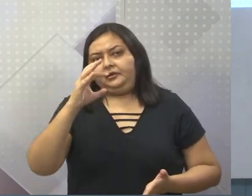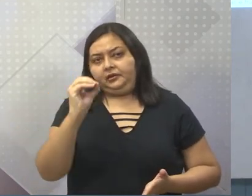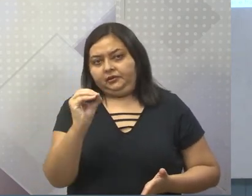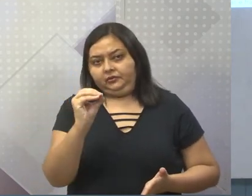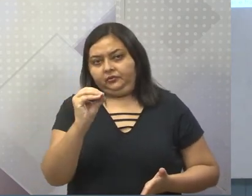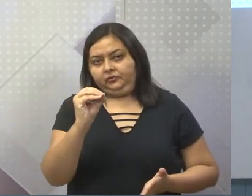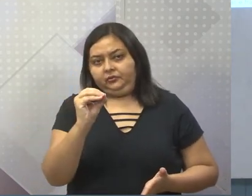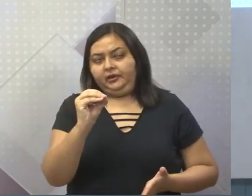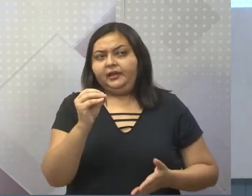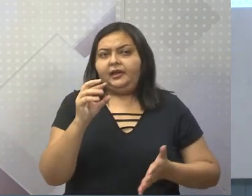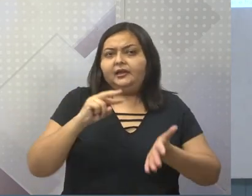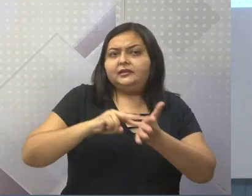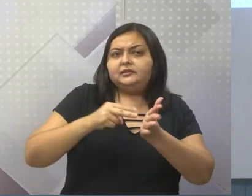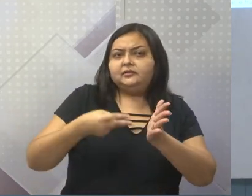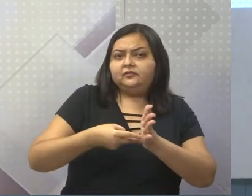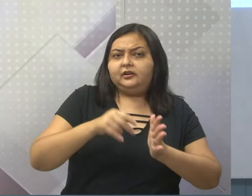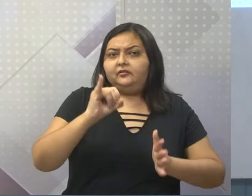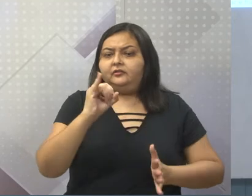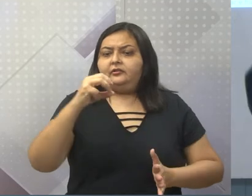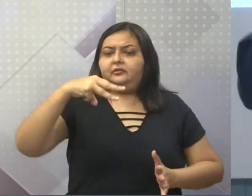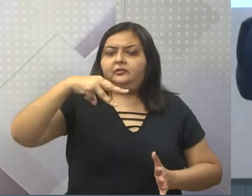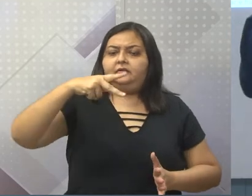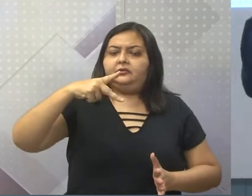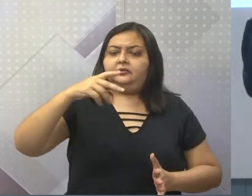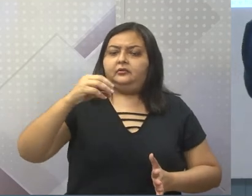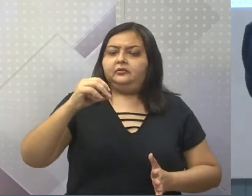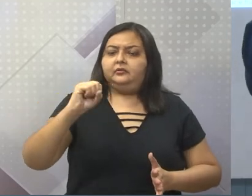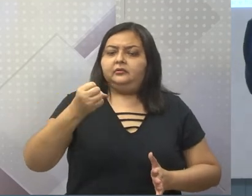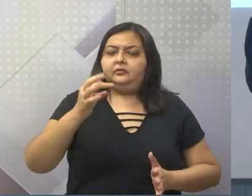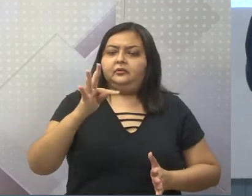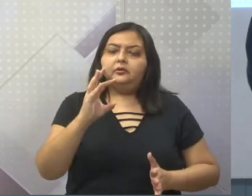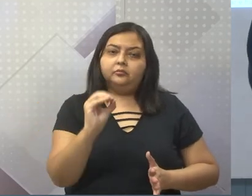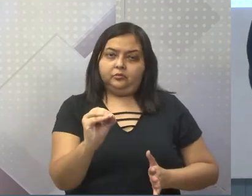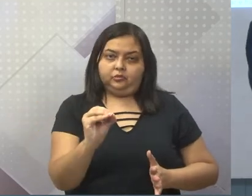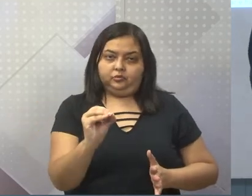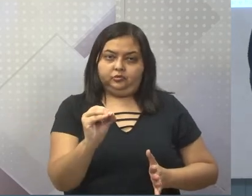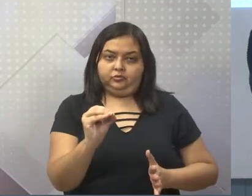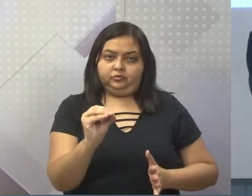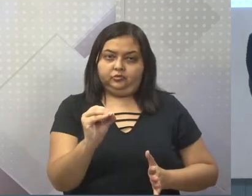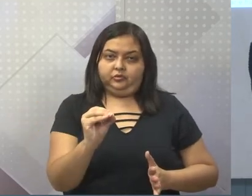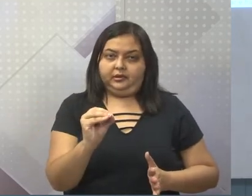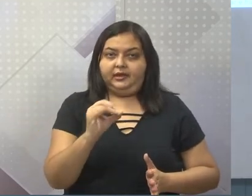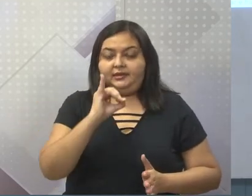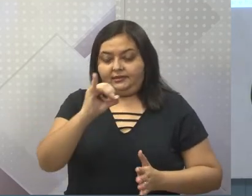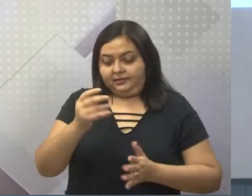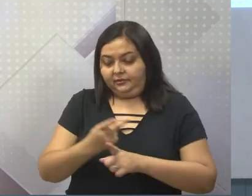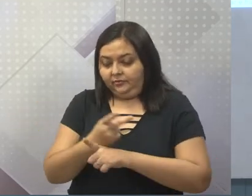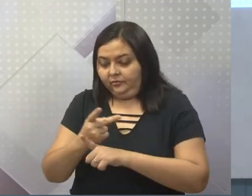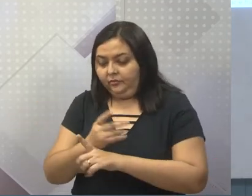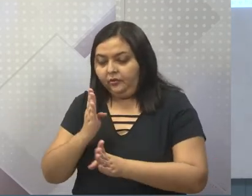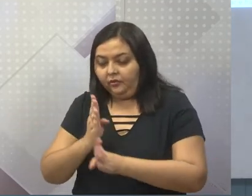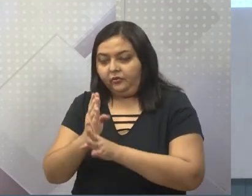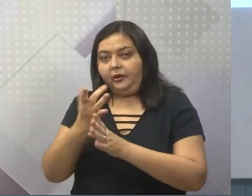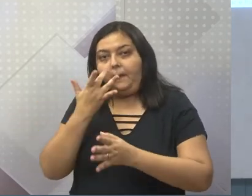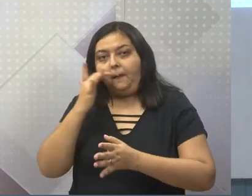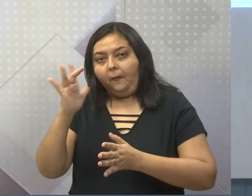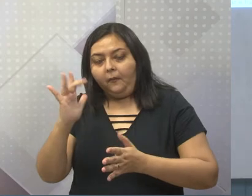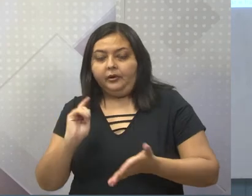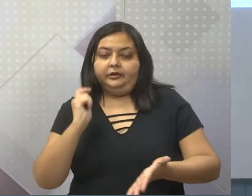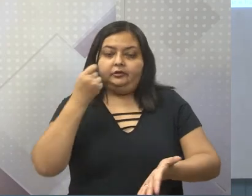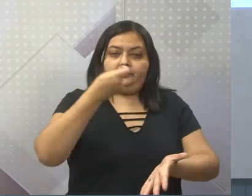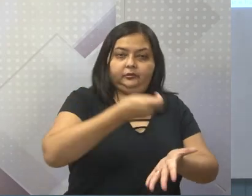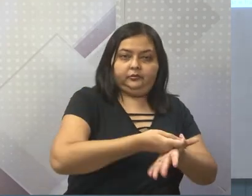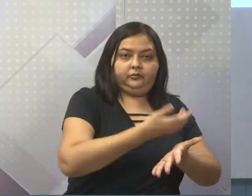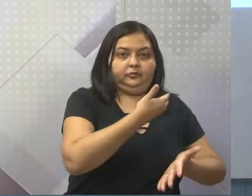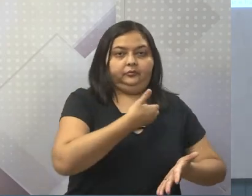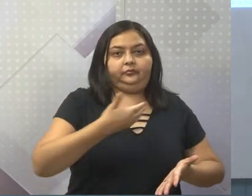de imposto. Que ele pagava uma certa quantidade por aquele ouro que ele achava. Mas, muitas vezes, ele tinha que pagar